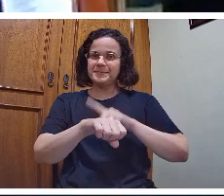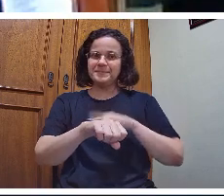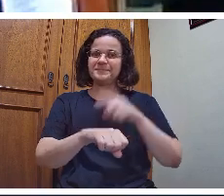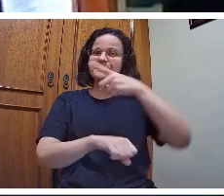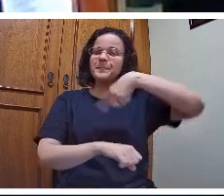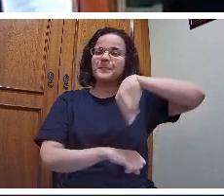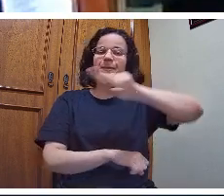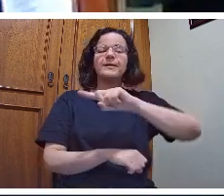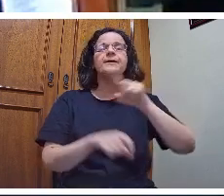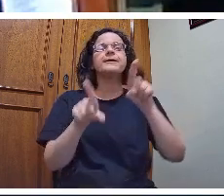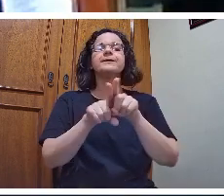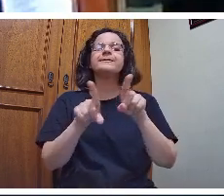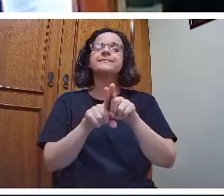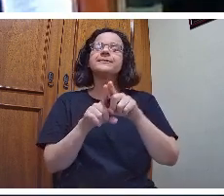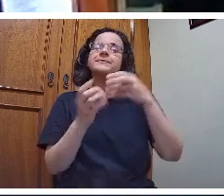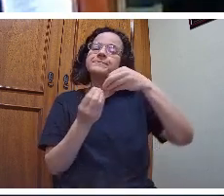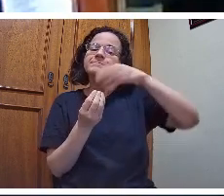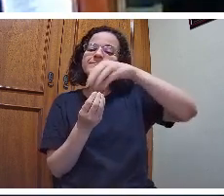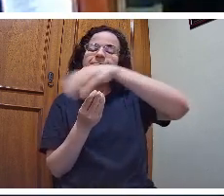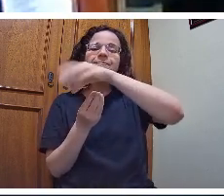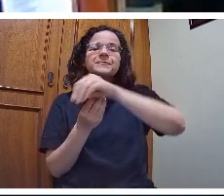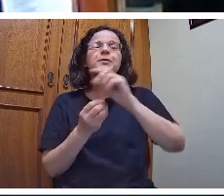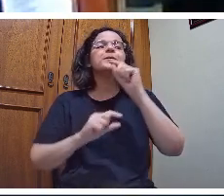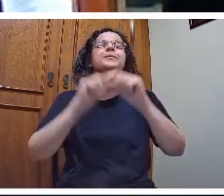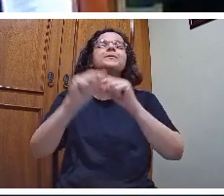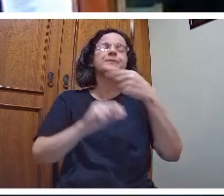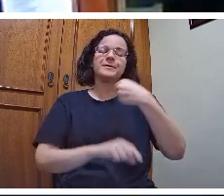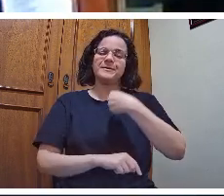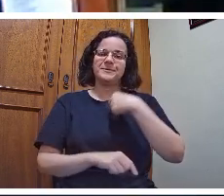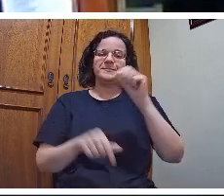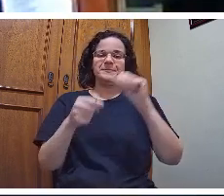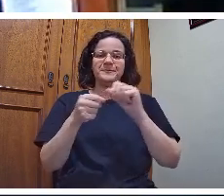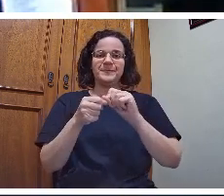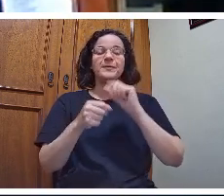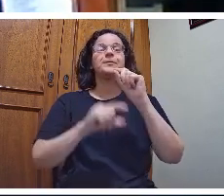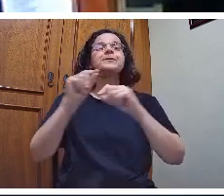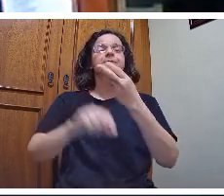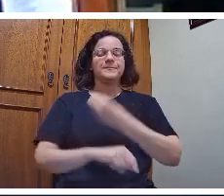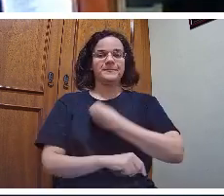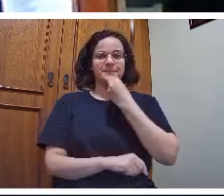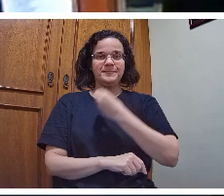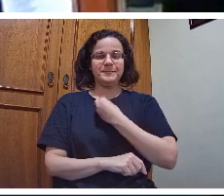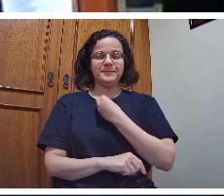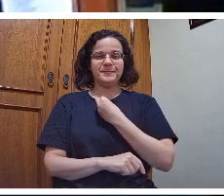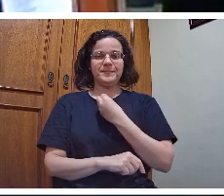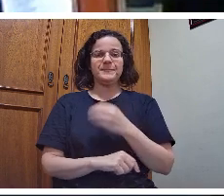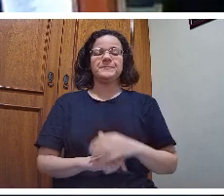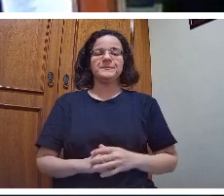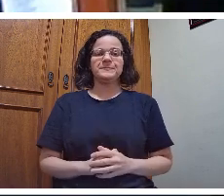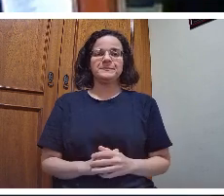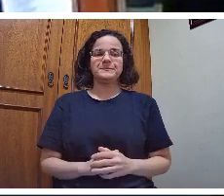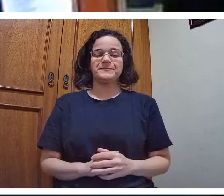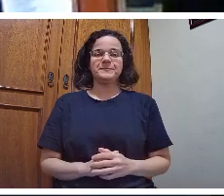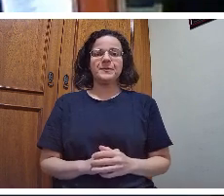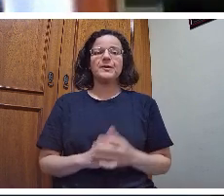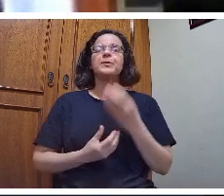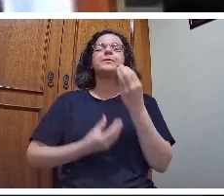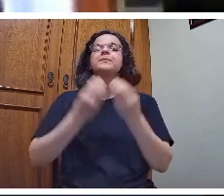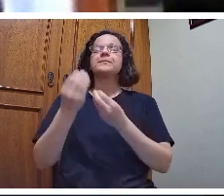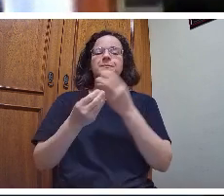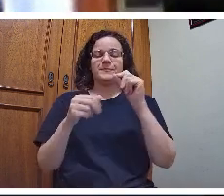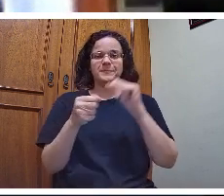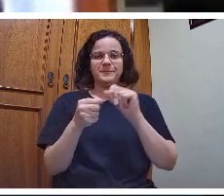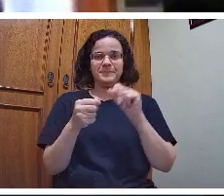e dividir com vocês um pouco do trabalho que eu faço, daquilo que eu vivo e a forma como